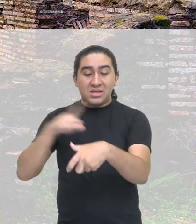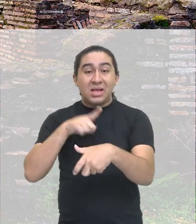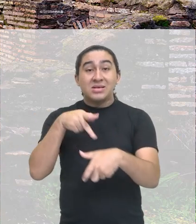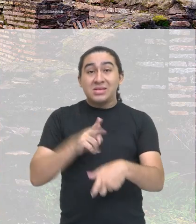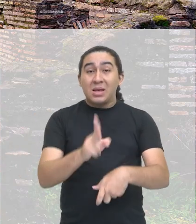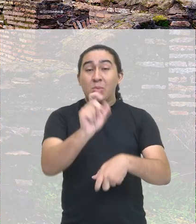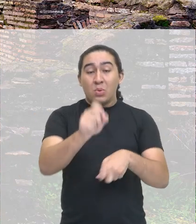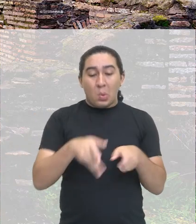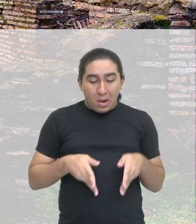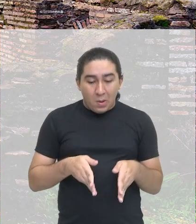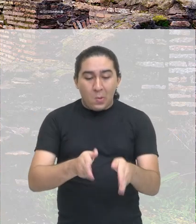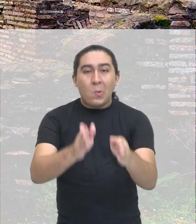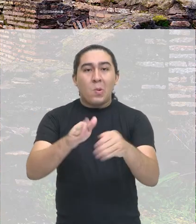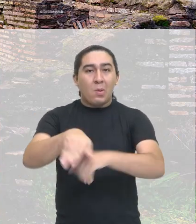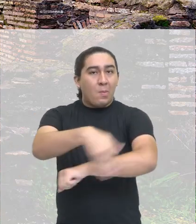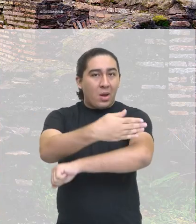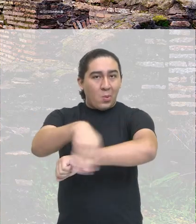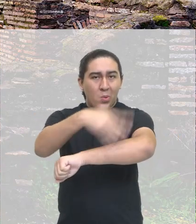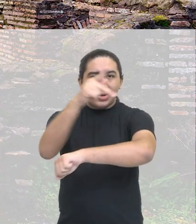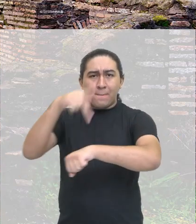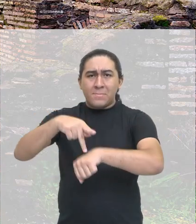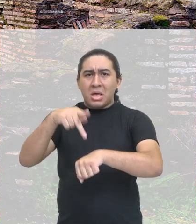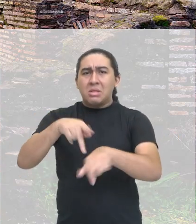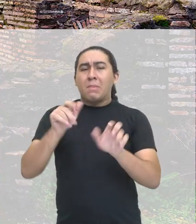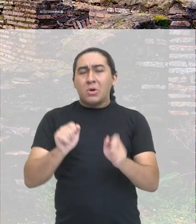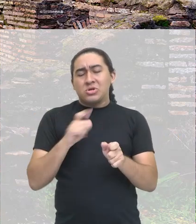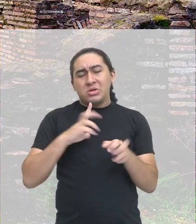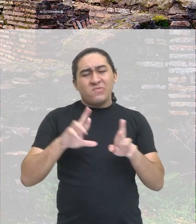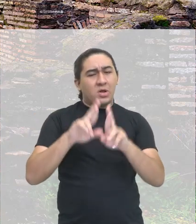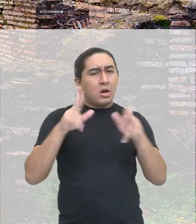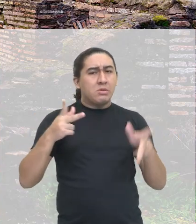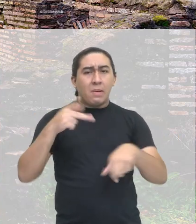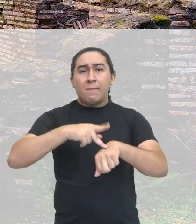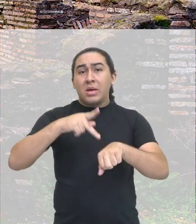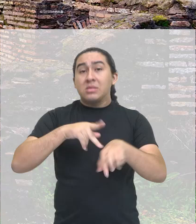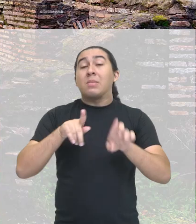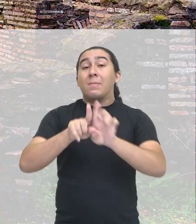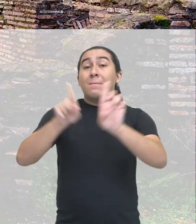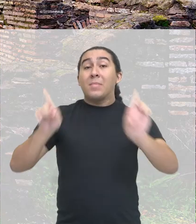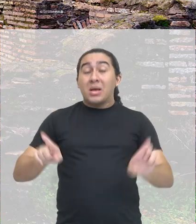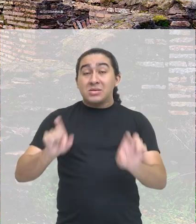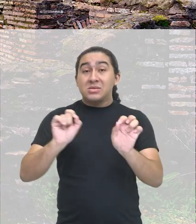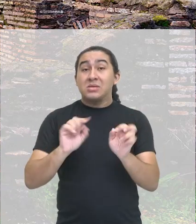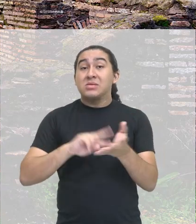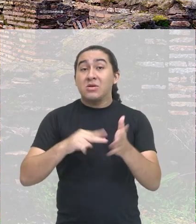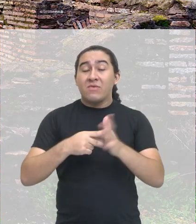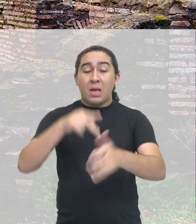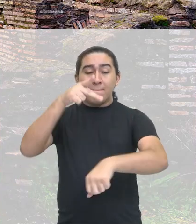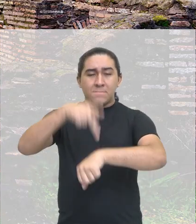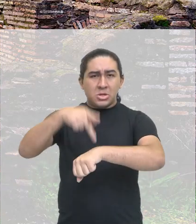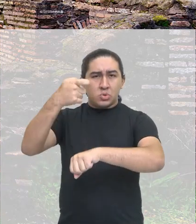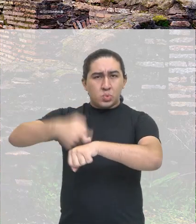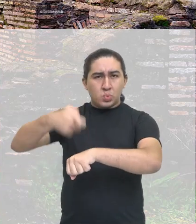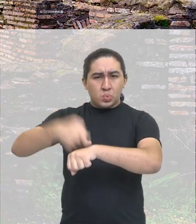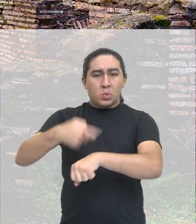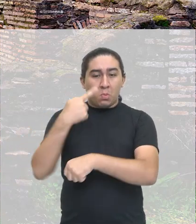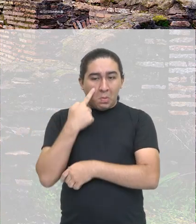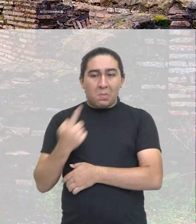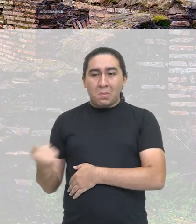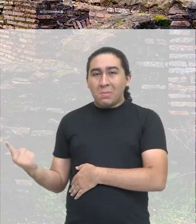uma estrada desse tipo aqui, pode ser diferente formar toda pedra, mas nessa mesma pegada aqui,